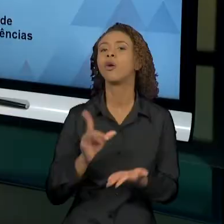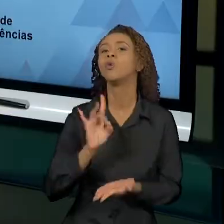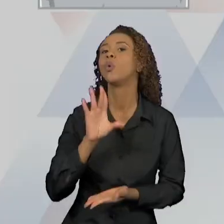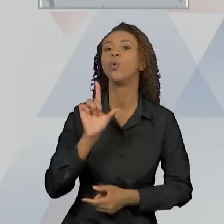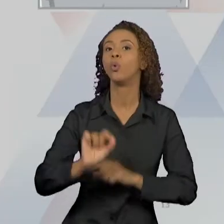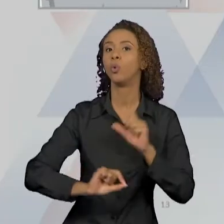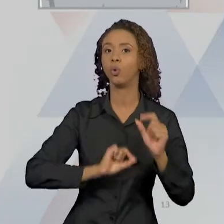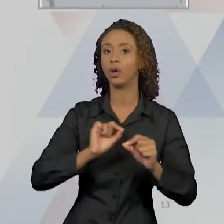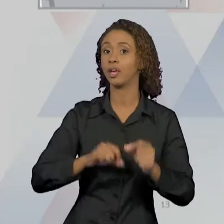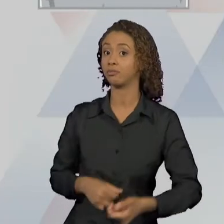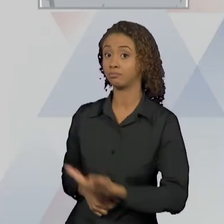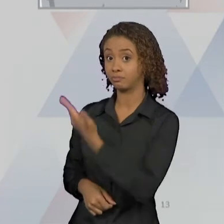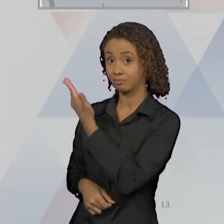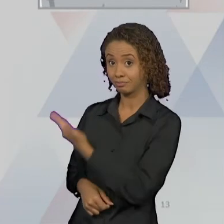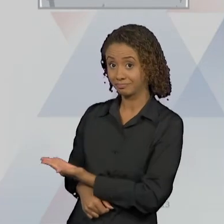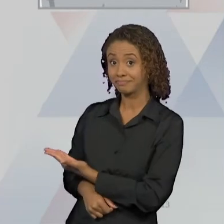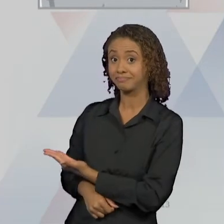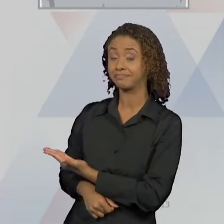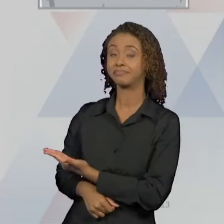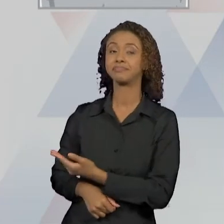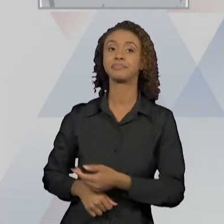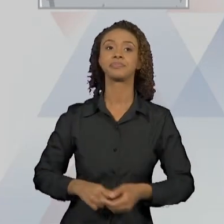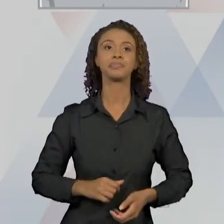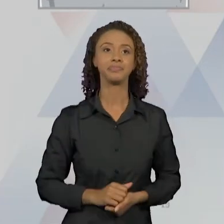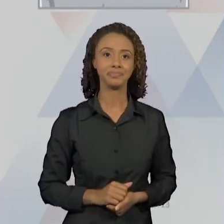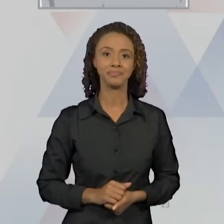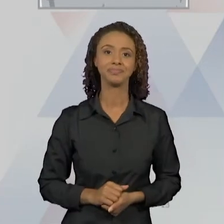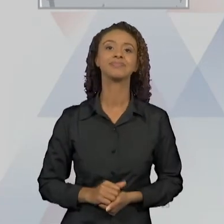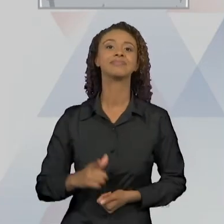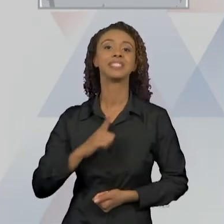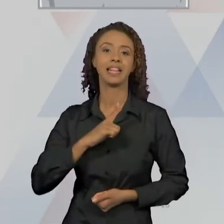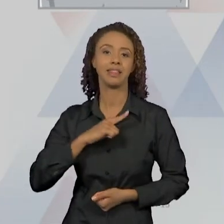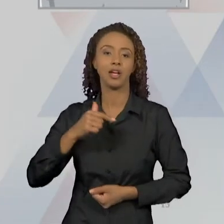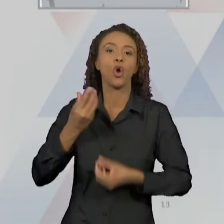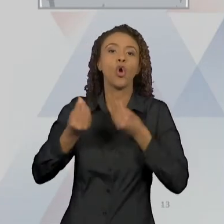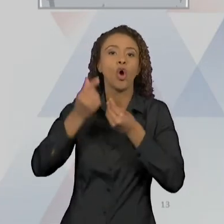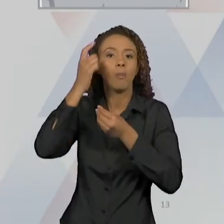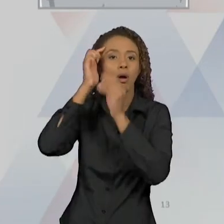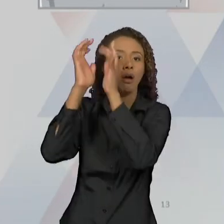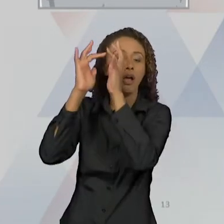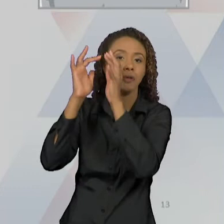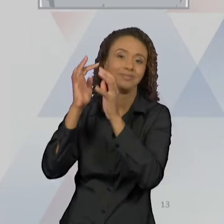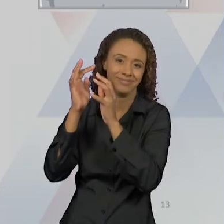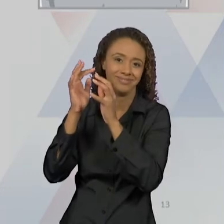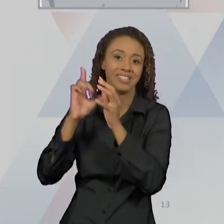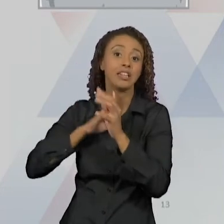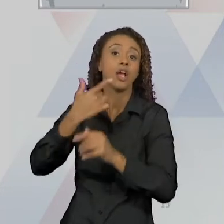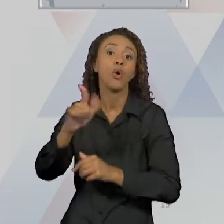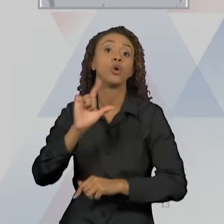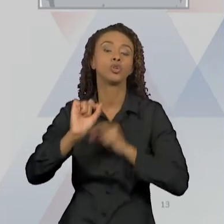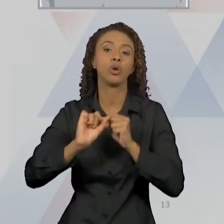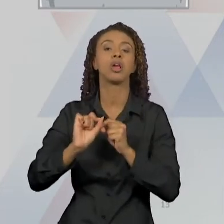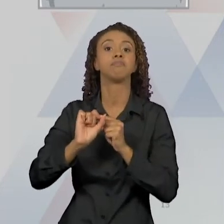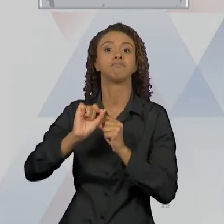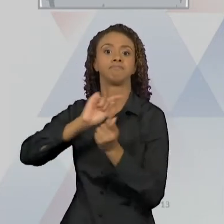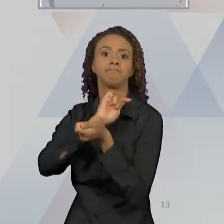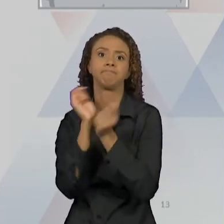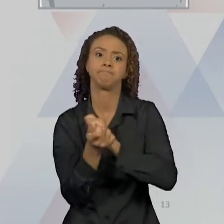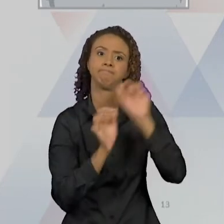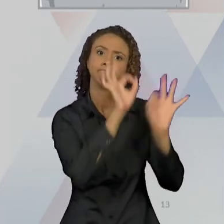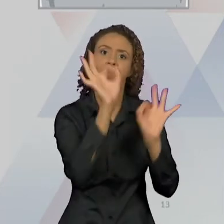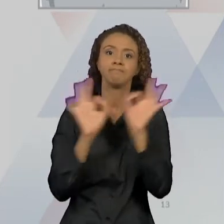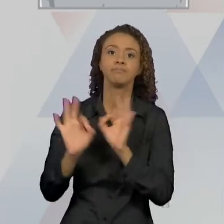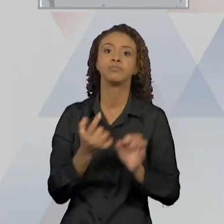novamente, depois dessa primeira apresentação da estrutura psíquica, o Freud reformula e vai